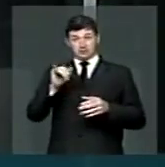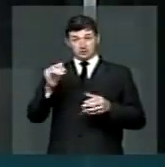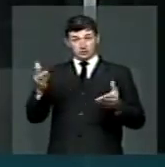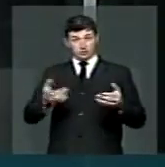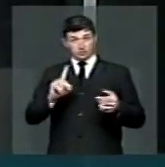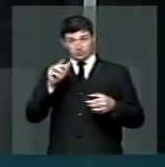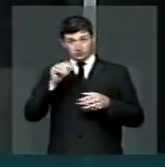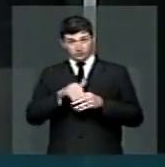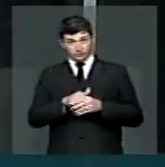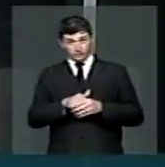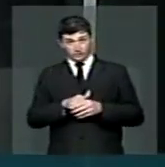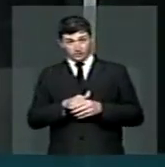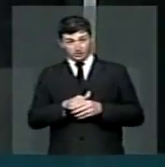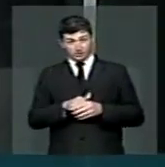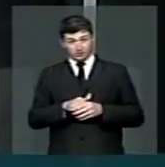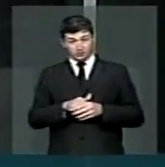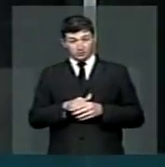hoje,